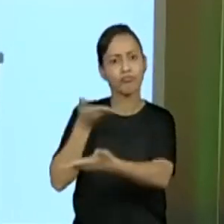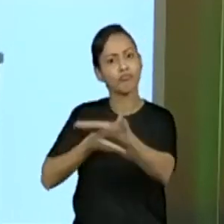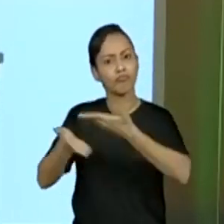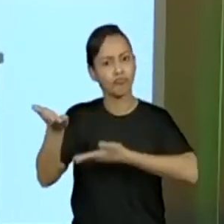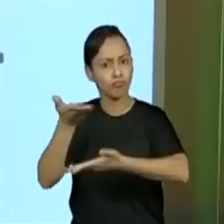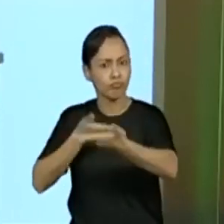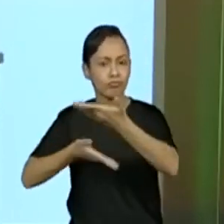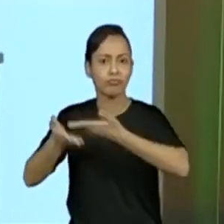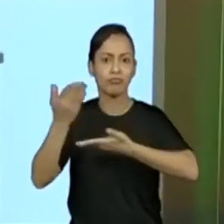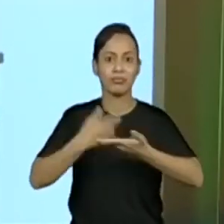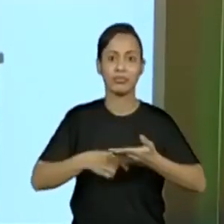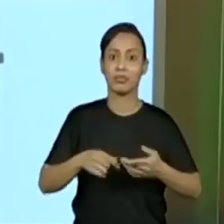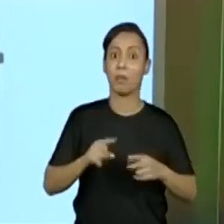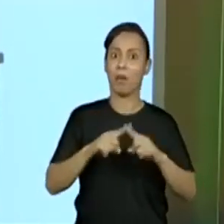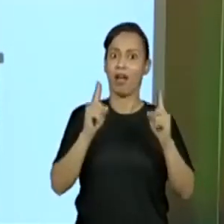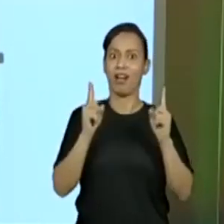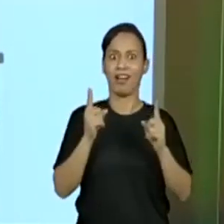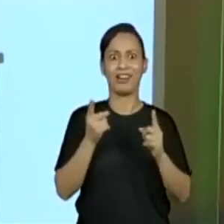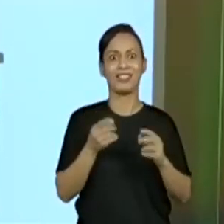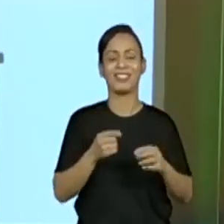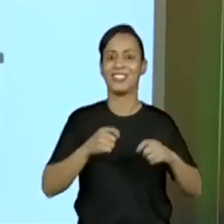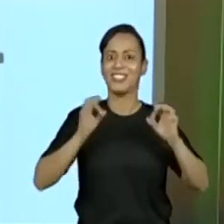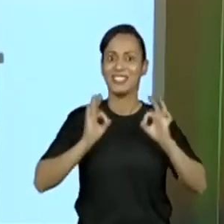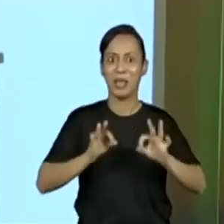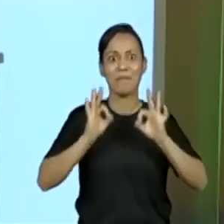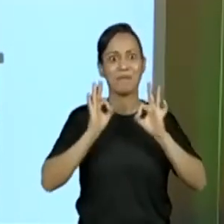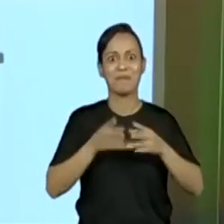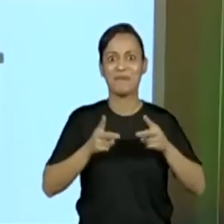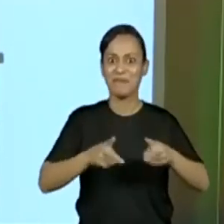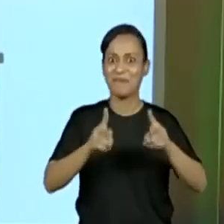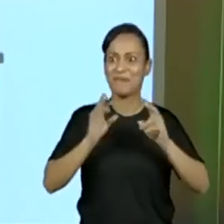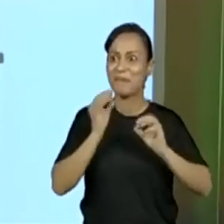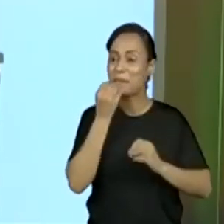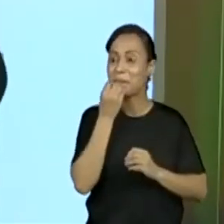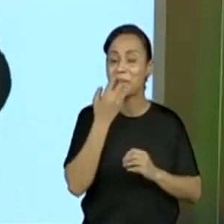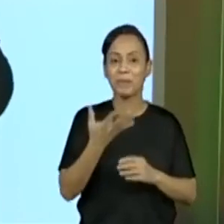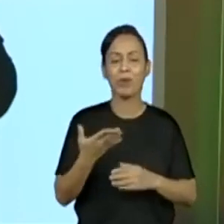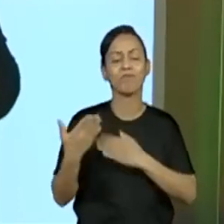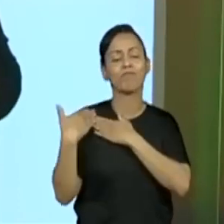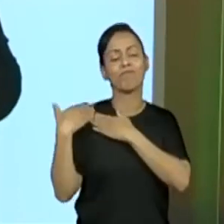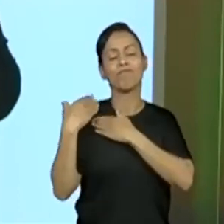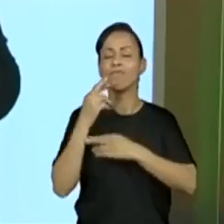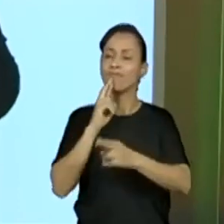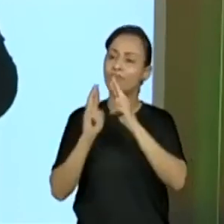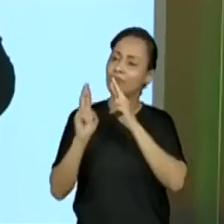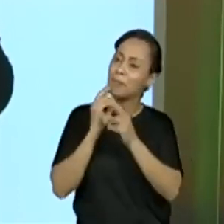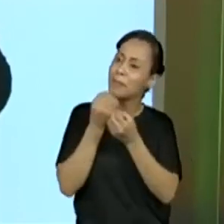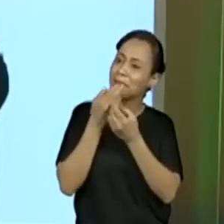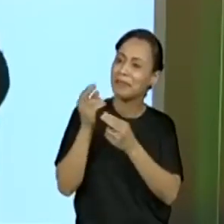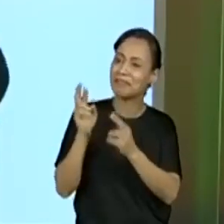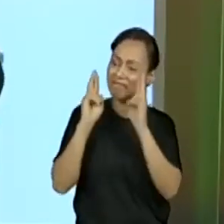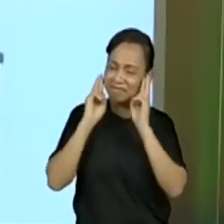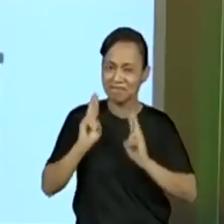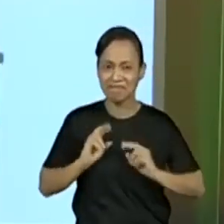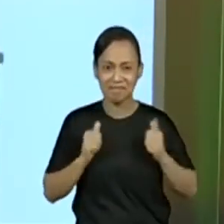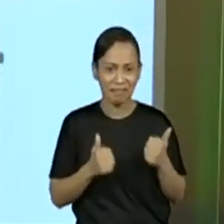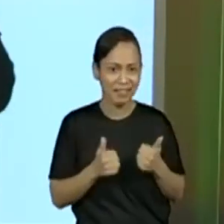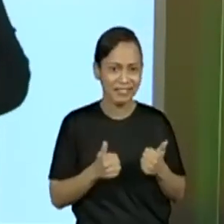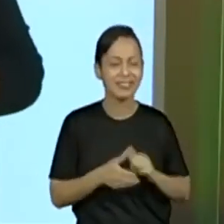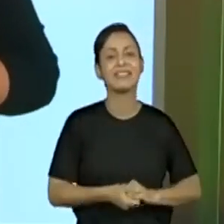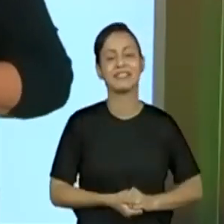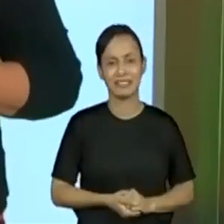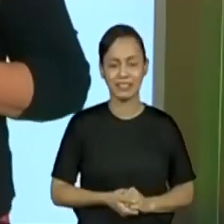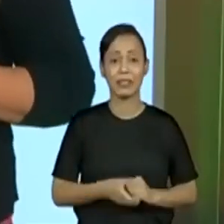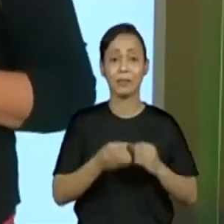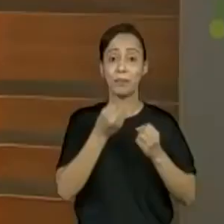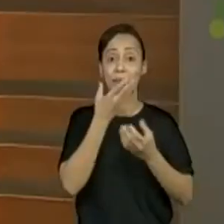chat de forma sempre responsável. Estaremos aqui sempre atentos para observar a resposta de vocês, a participação de cada um, tá bom? Então, que tenhamos